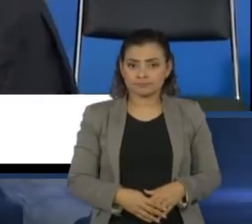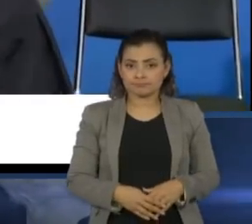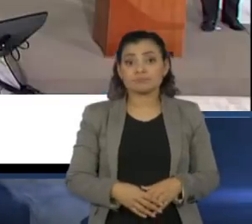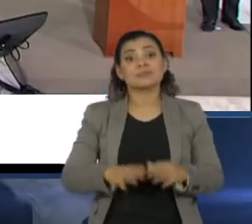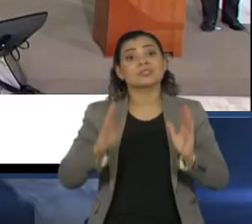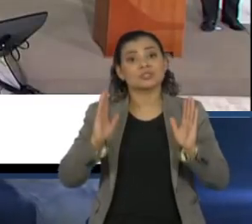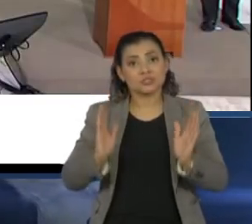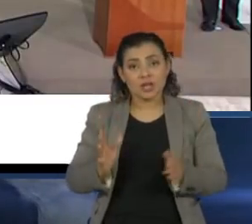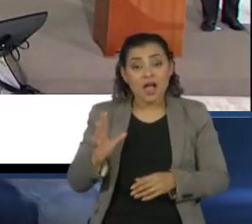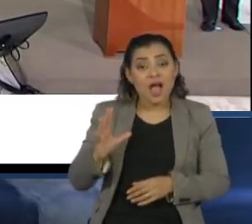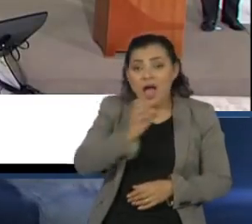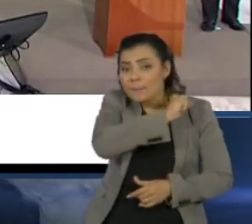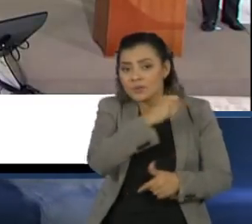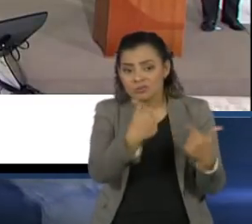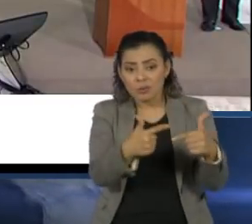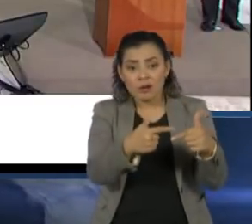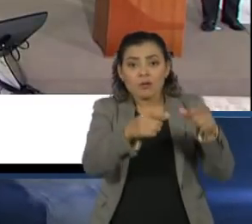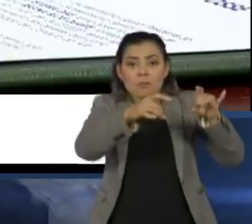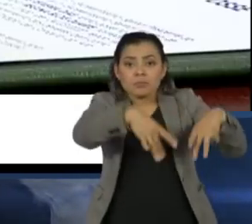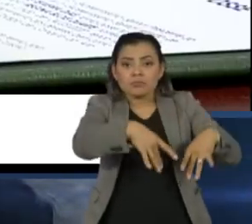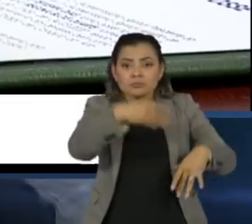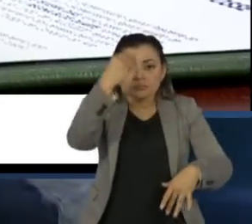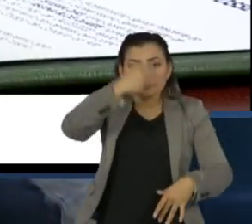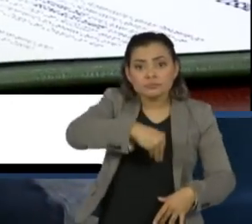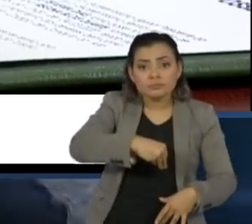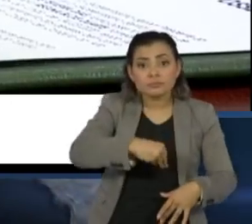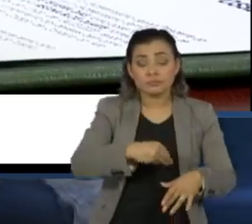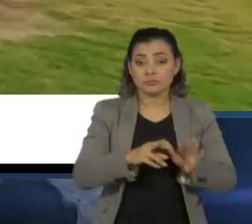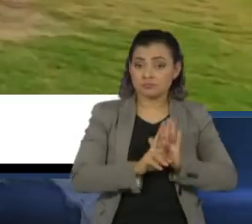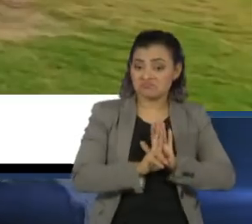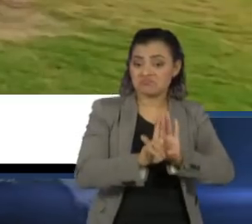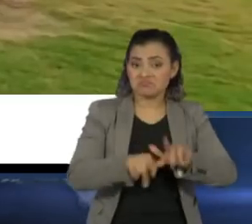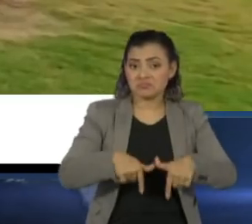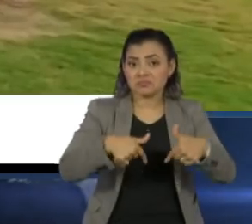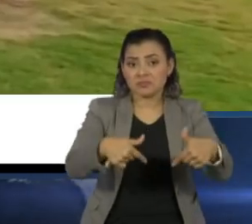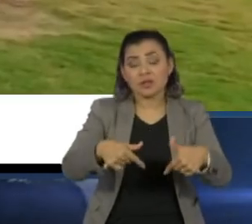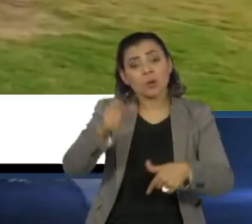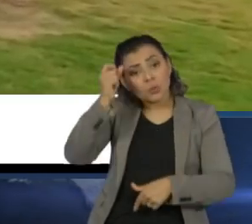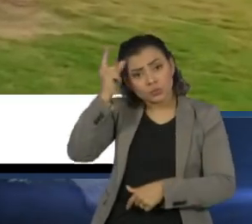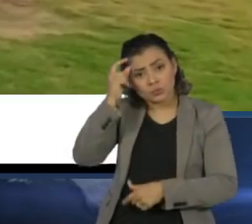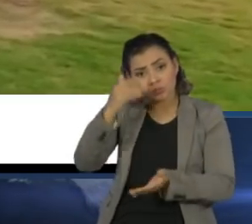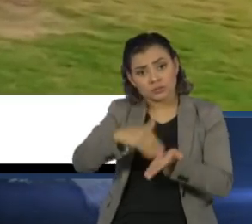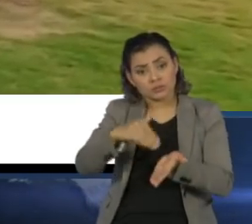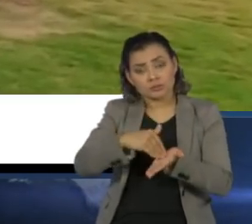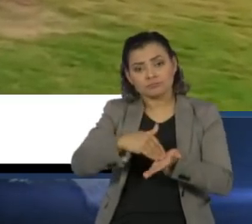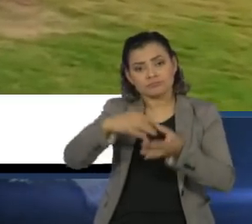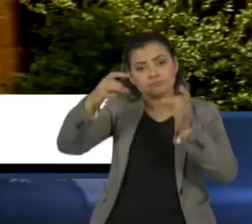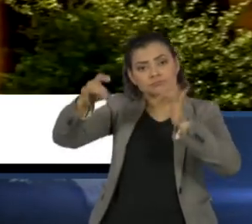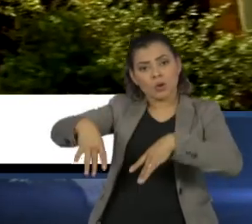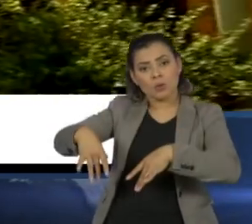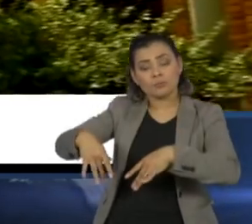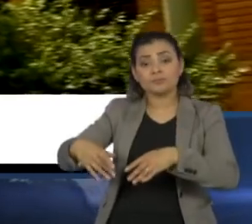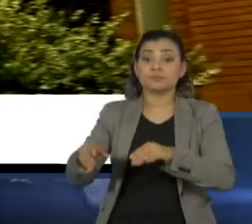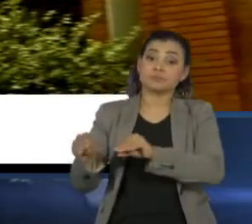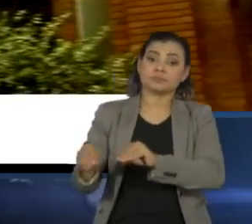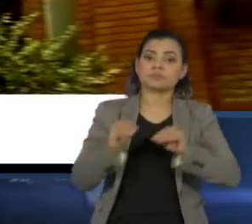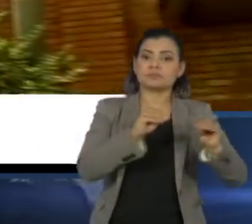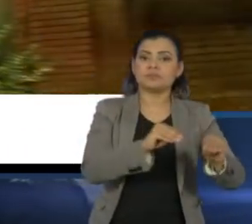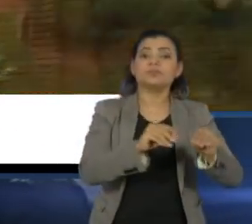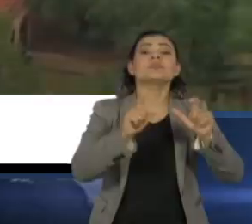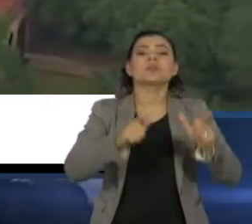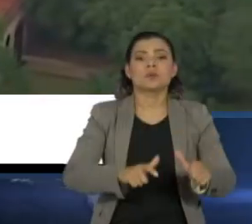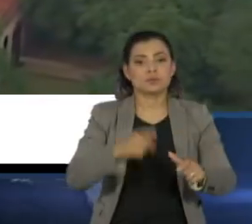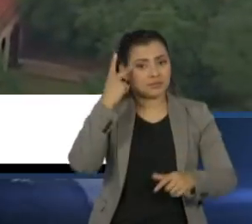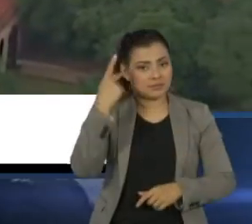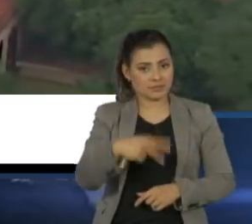relâmpago e praticamente 100 ações à frente da Secretaria da Cultura, Regina Duarte deixa o cargo e assume a Cinemateca Brasileira